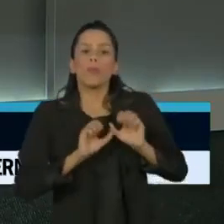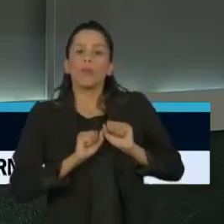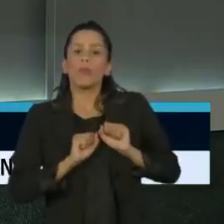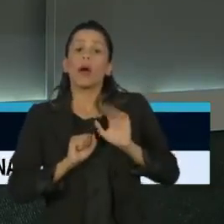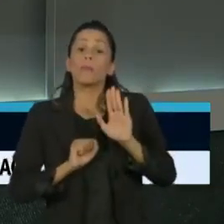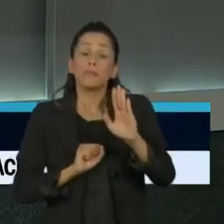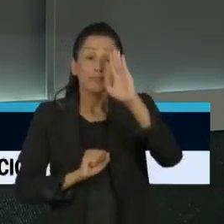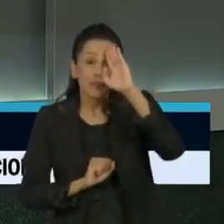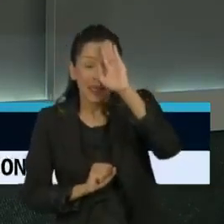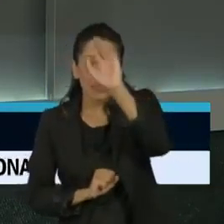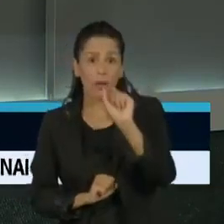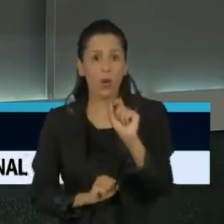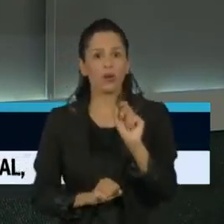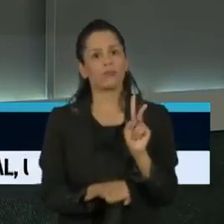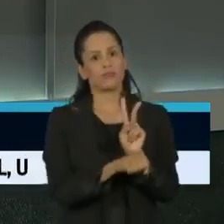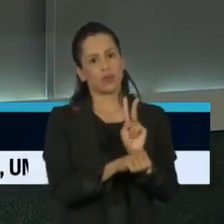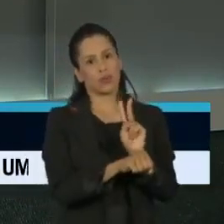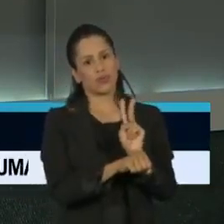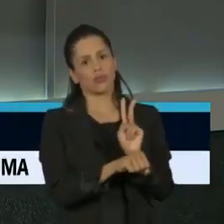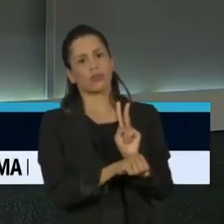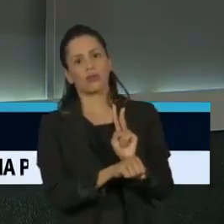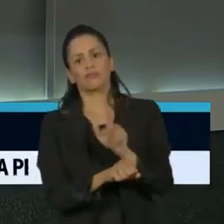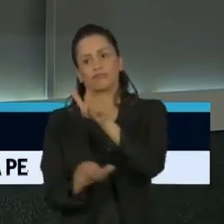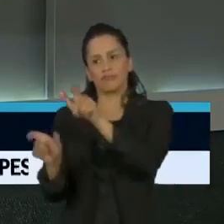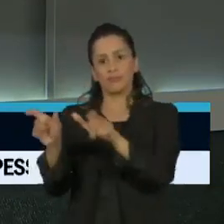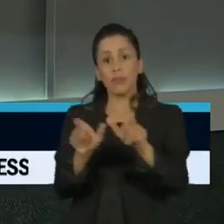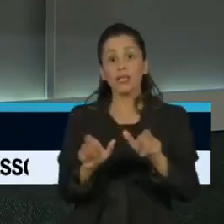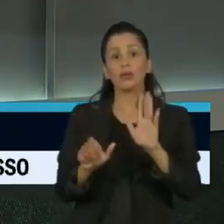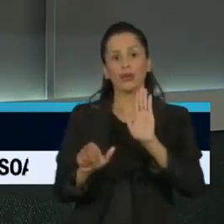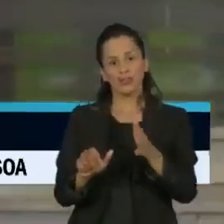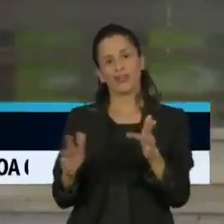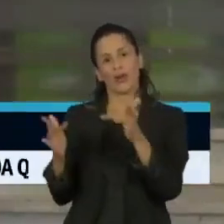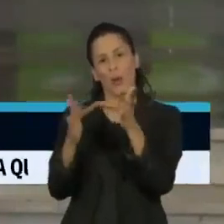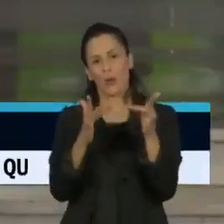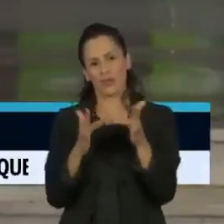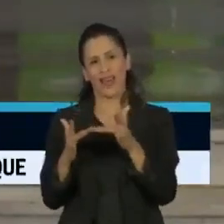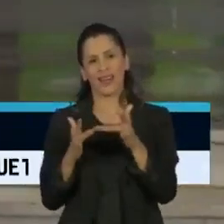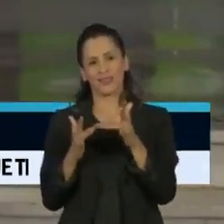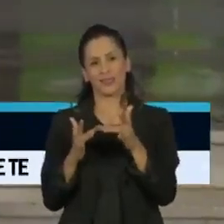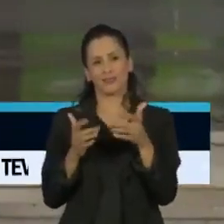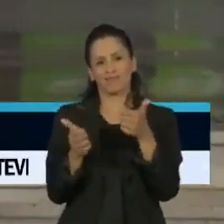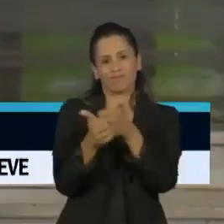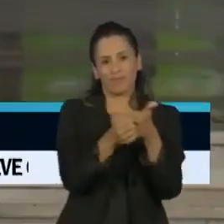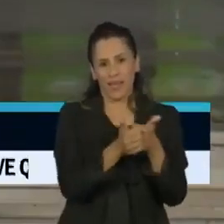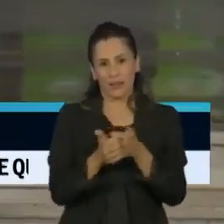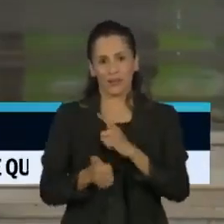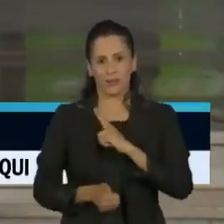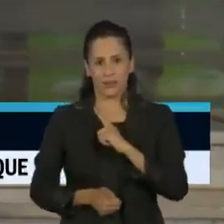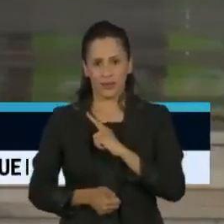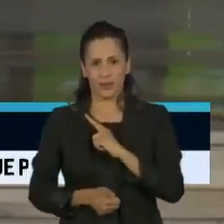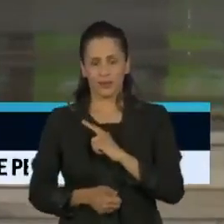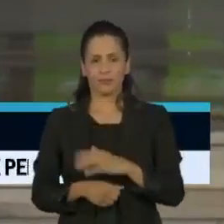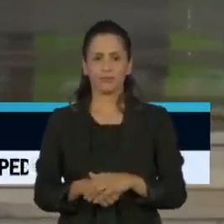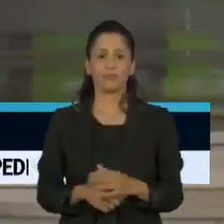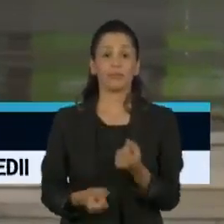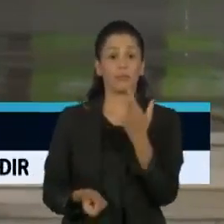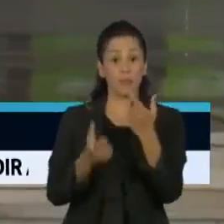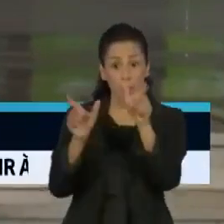fundamentalmente para proteger as pessoas que tiveram contato com ele. Aquelas que tiveram esses